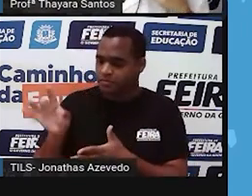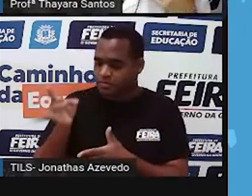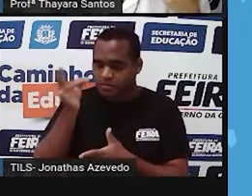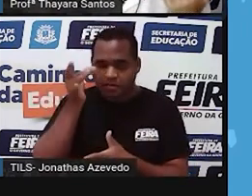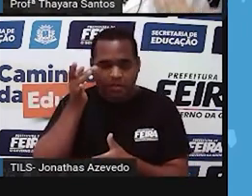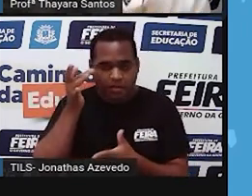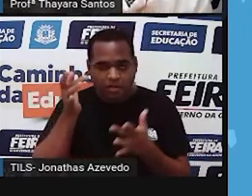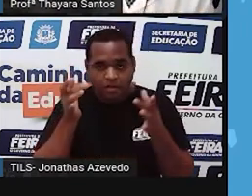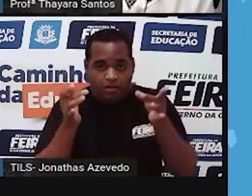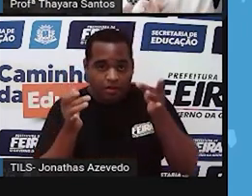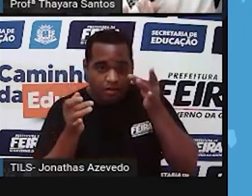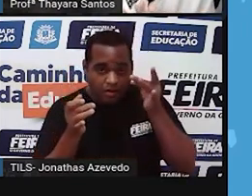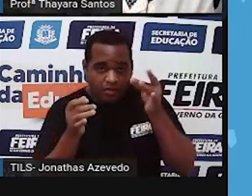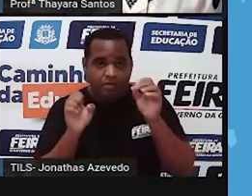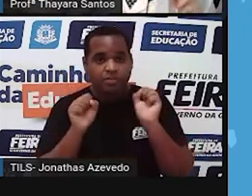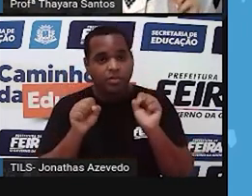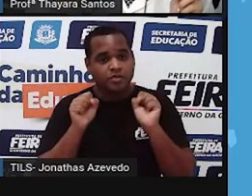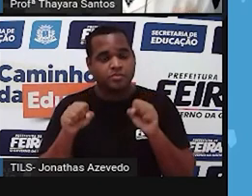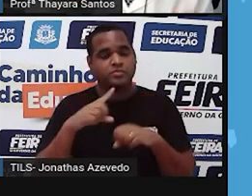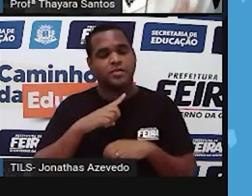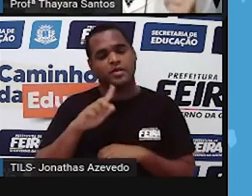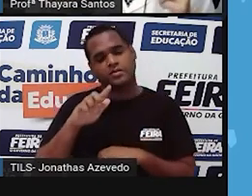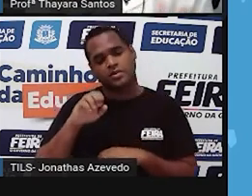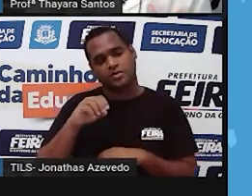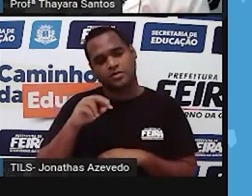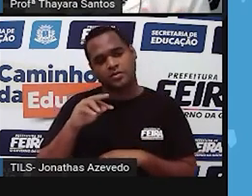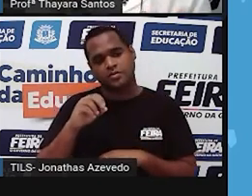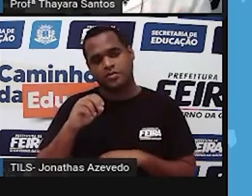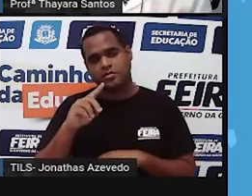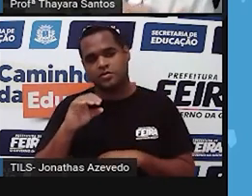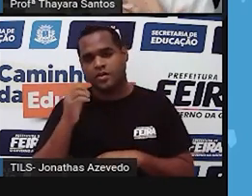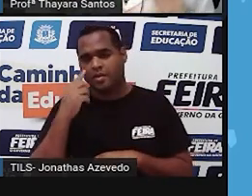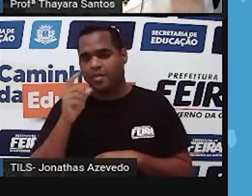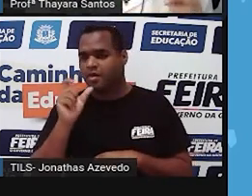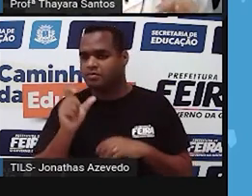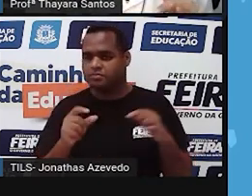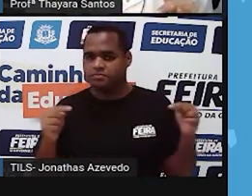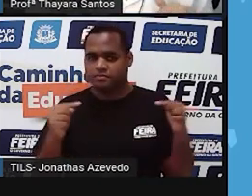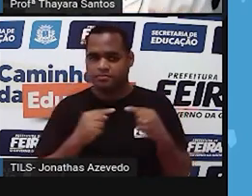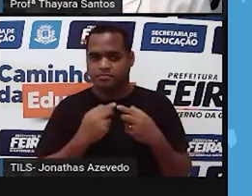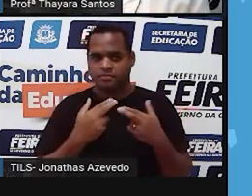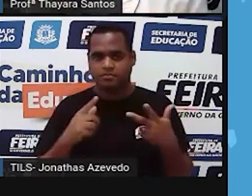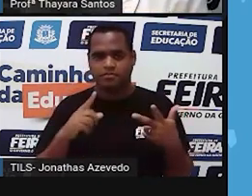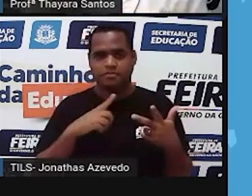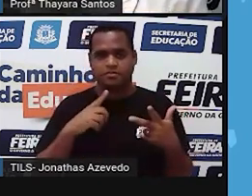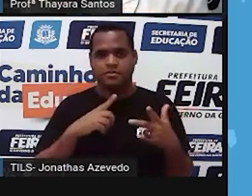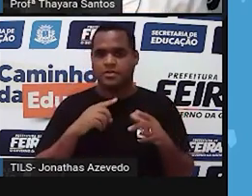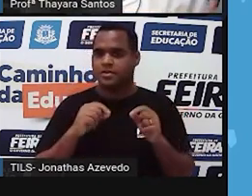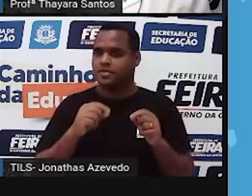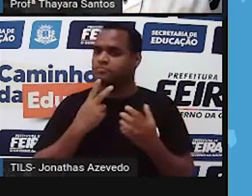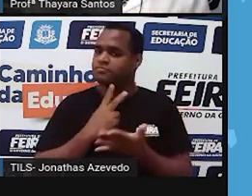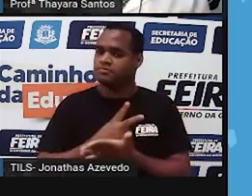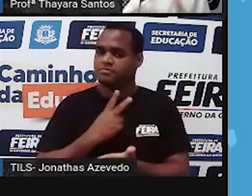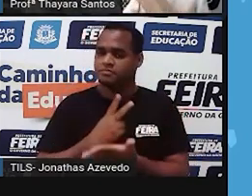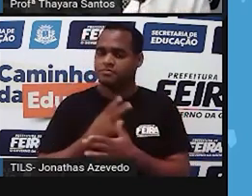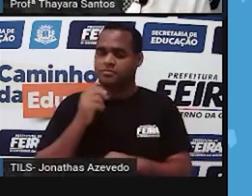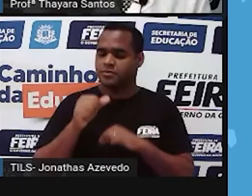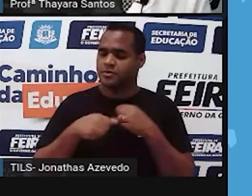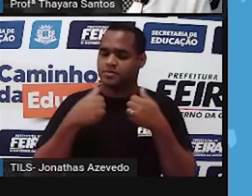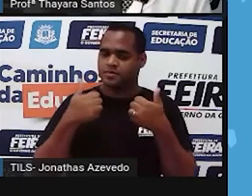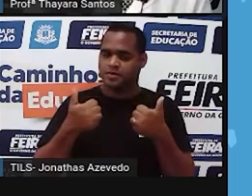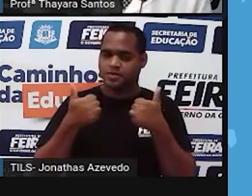verde. Mas o genótipo eu mudei? Não. A minha característica genética continua sendo a mesma. Eu só estou mudando a característica